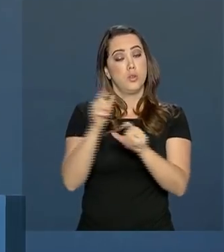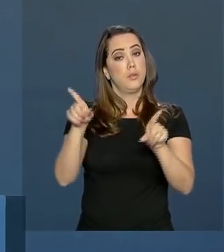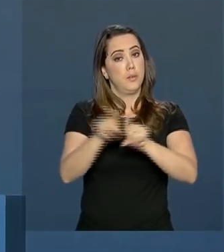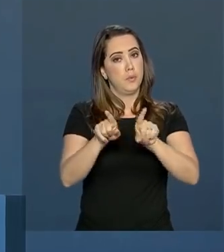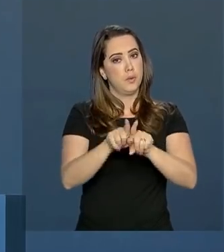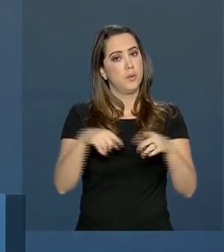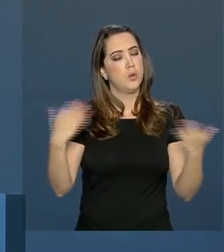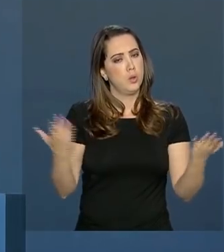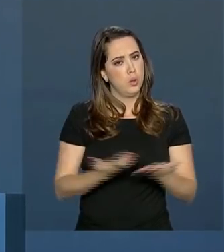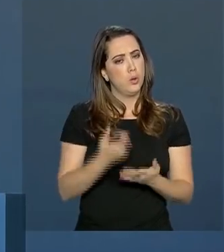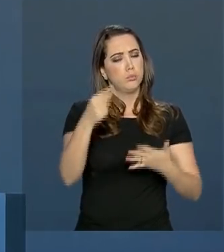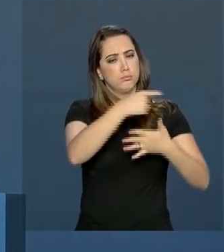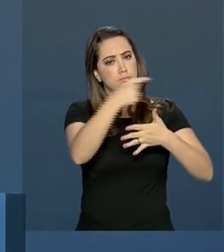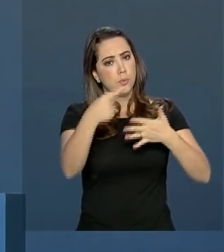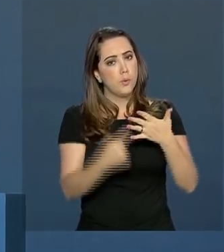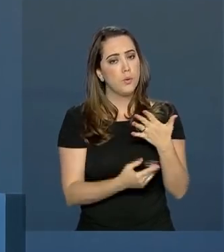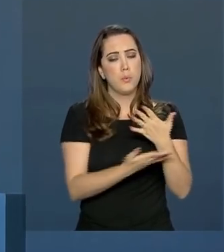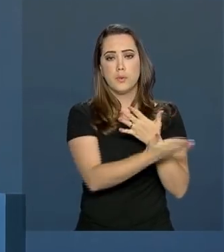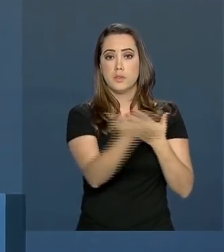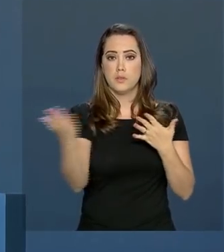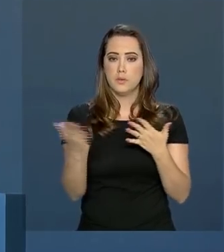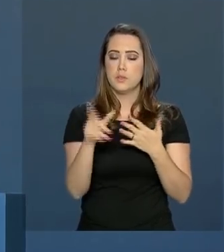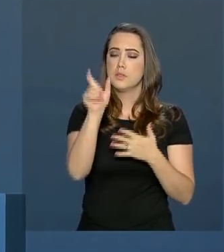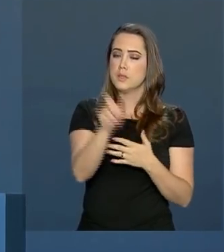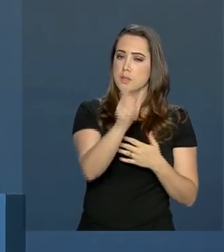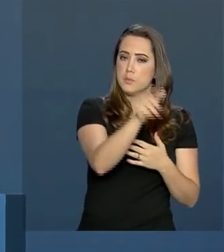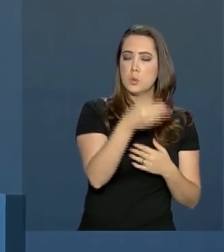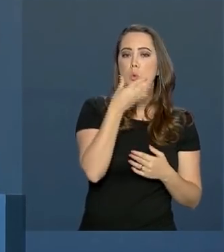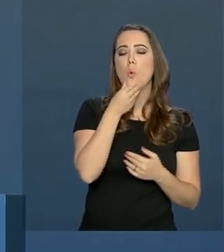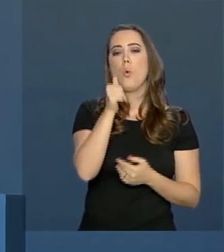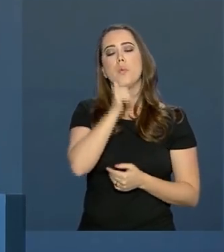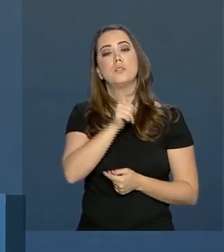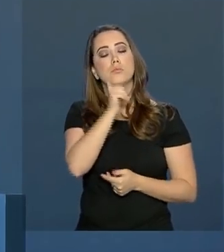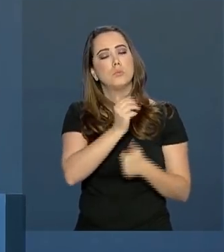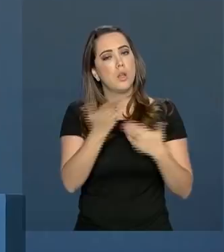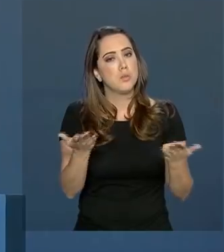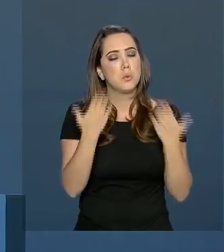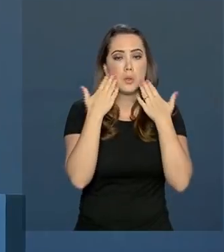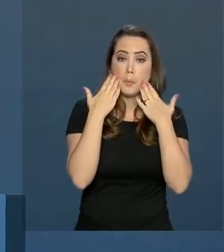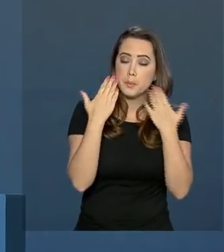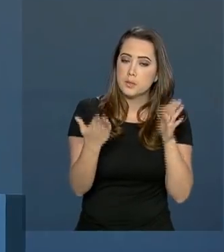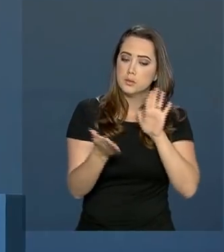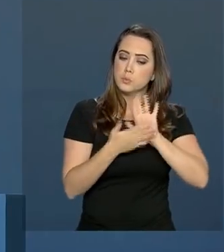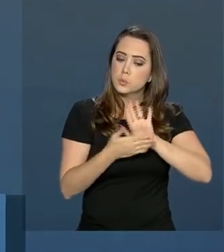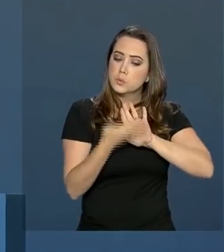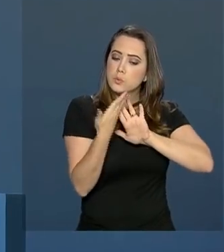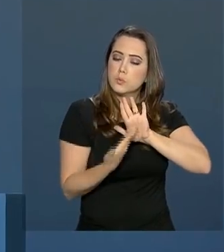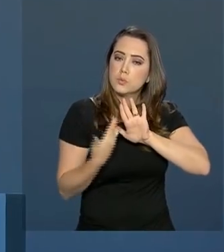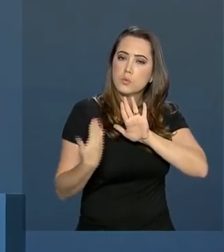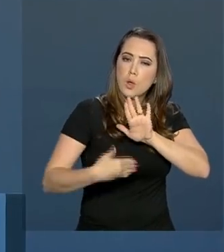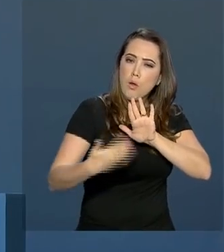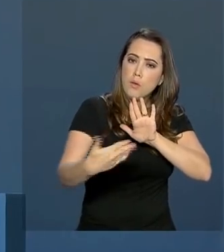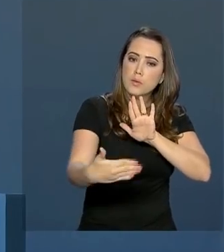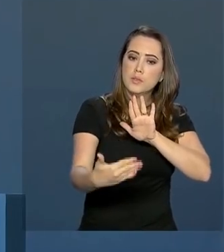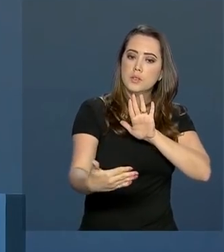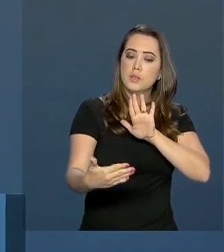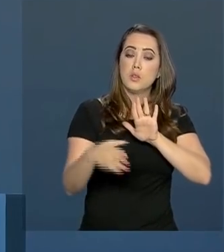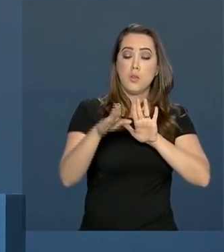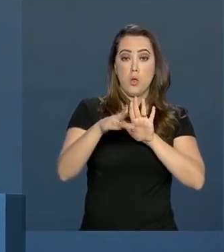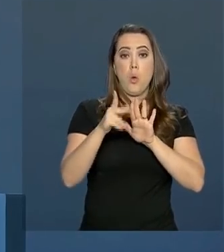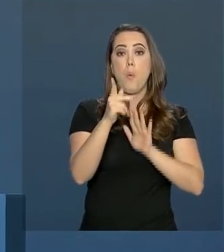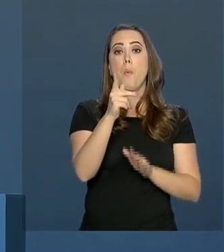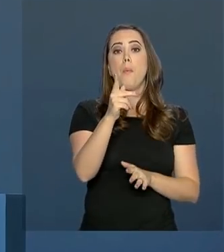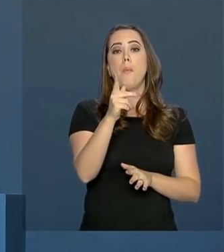hoje estabeleceu os procedimentos para que os senhores e senhoras possam apresentar as propostas. O